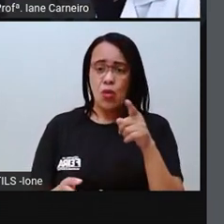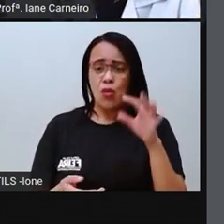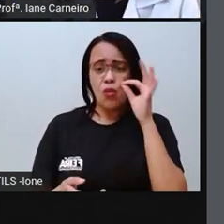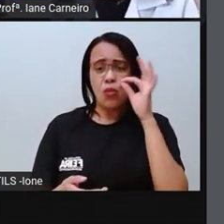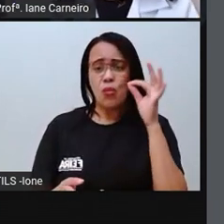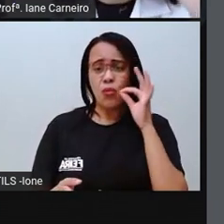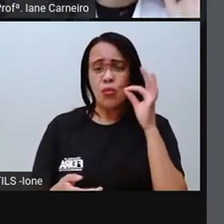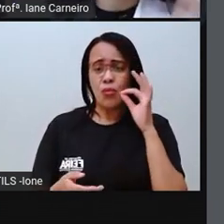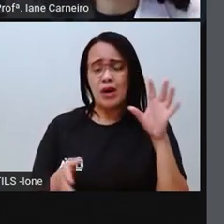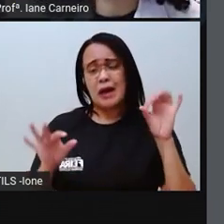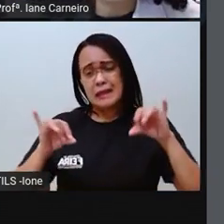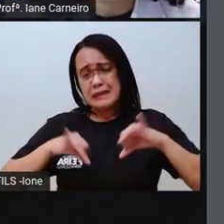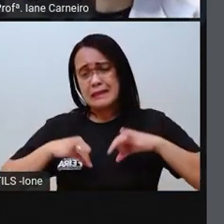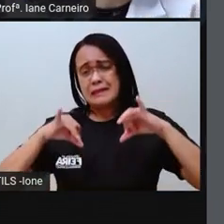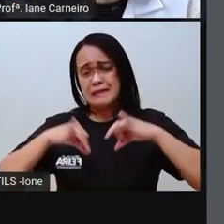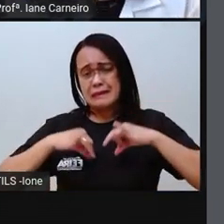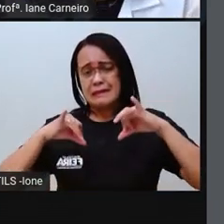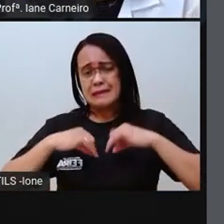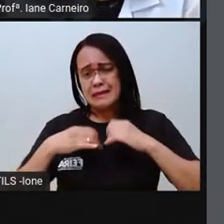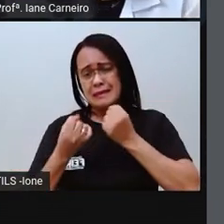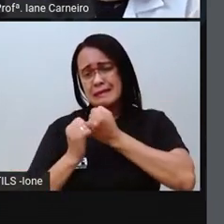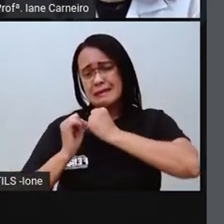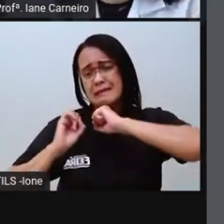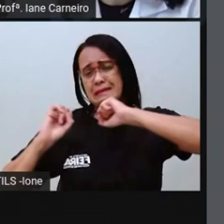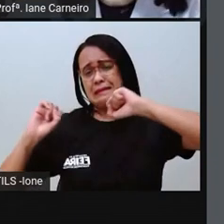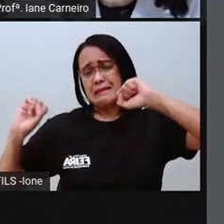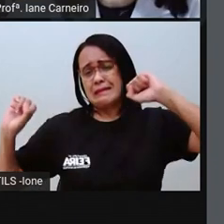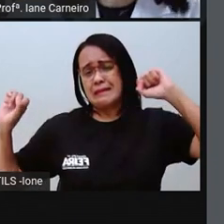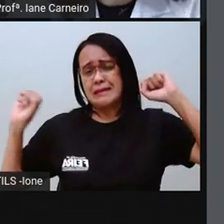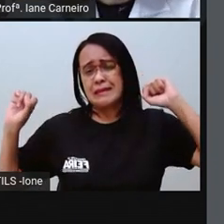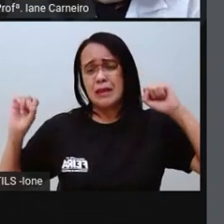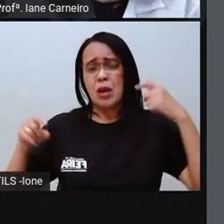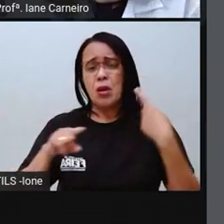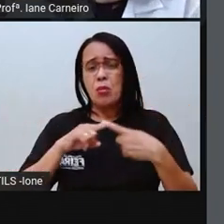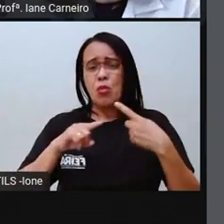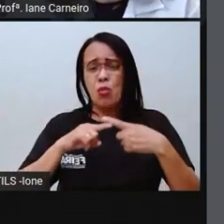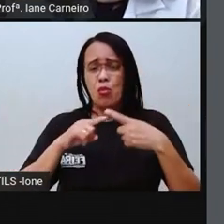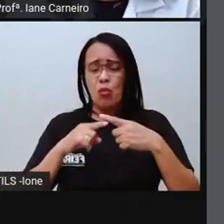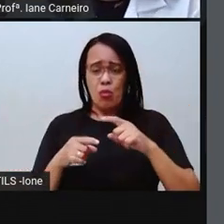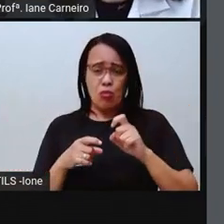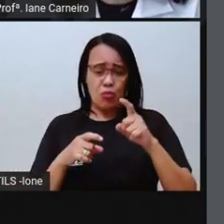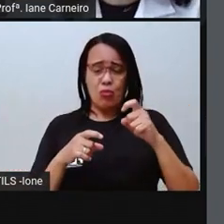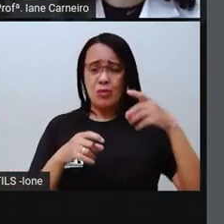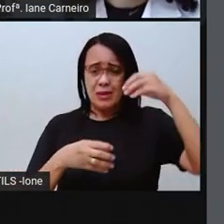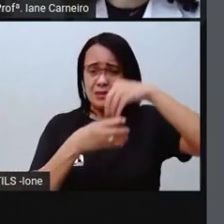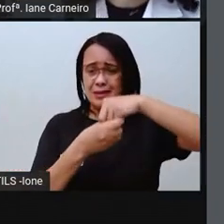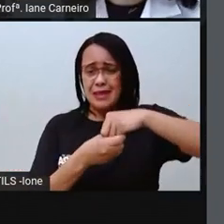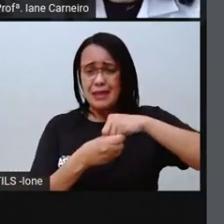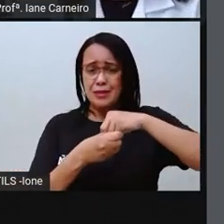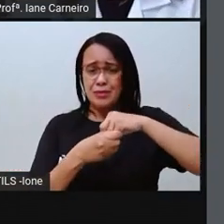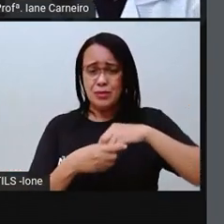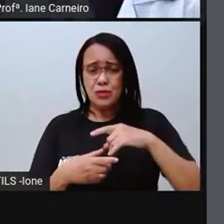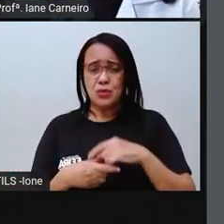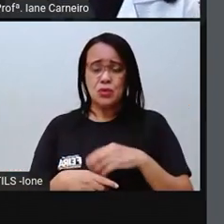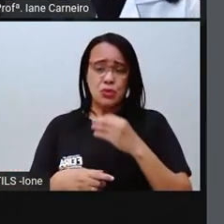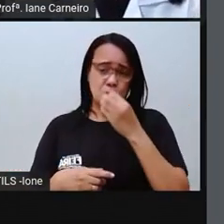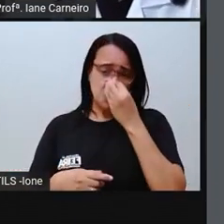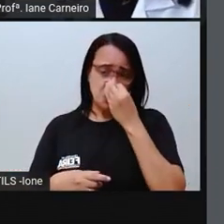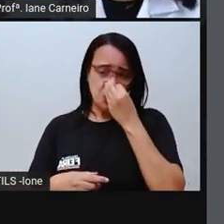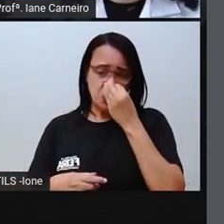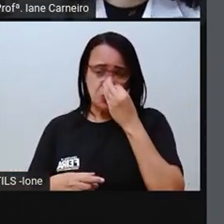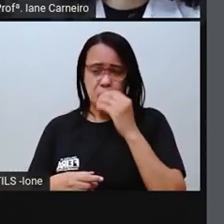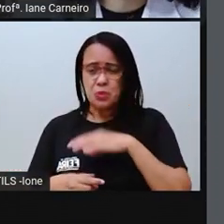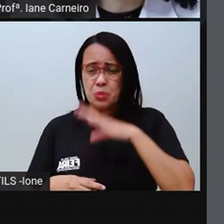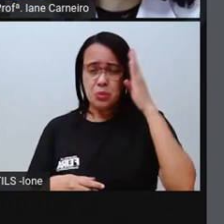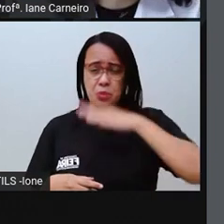deodato, se espremia e miau, por causa de um dedão que lhe apertava. O focinho, ai,